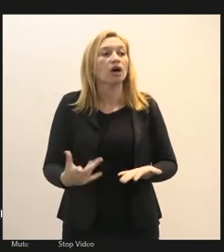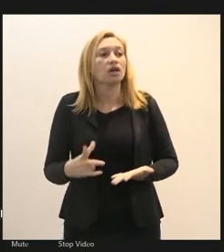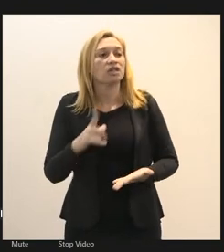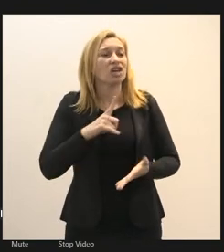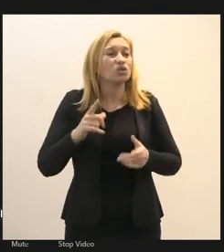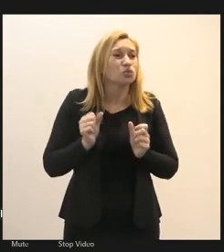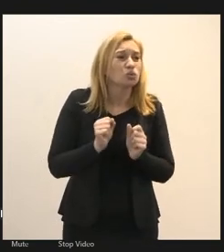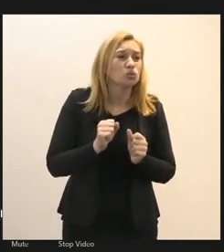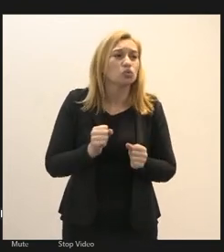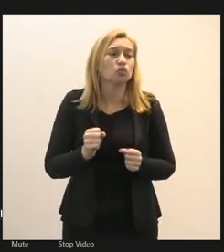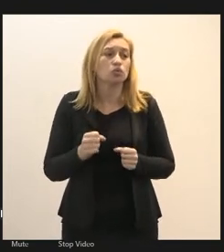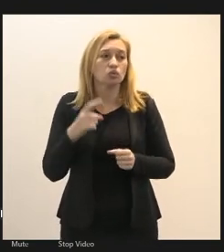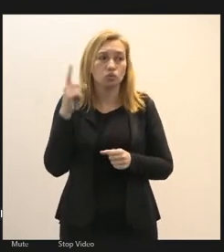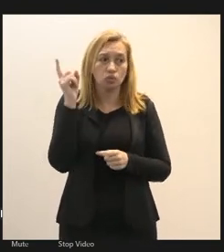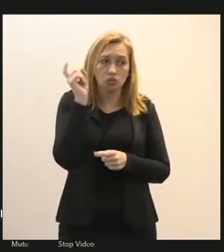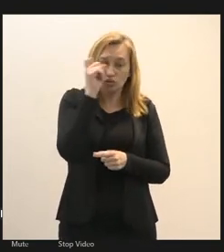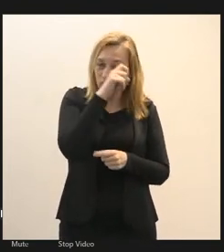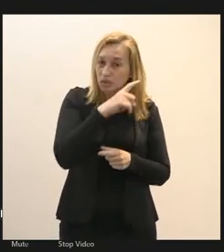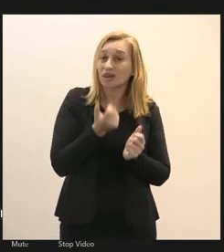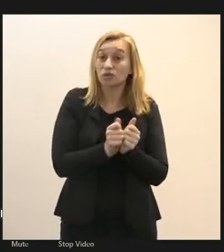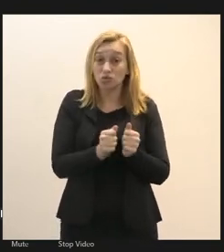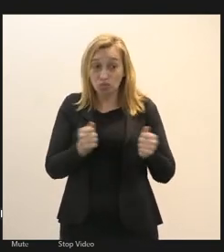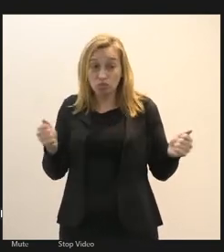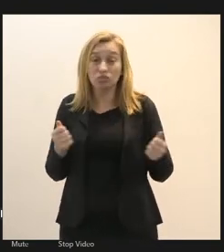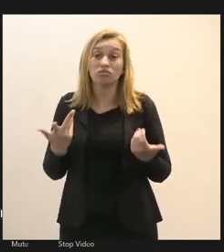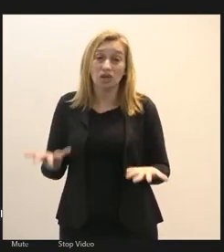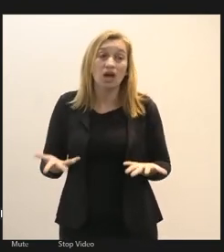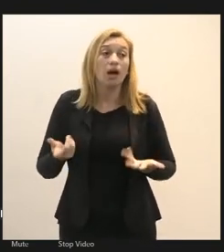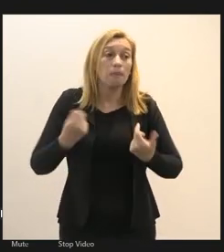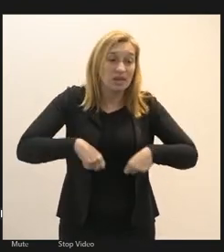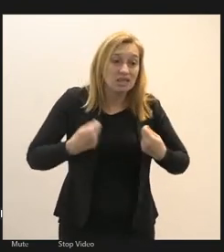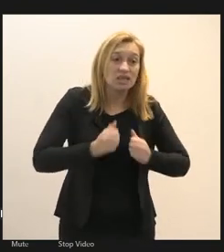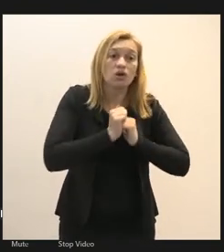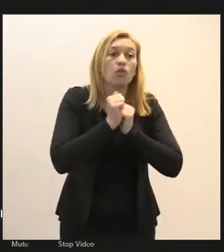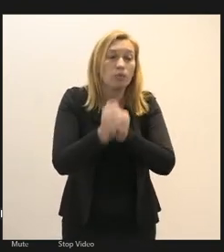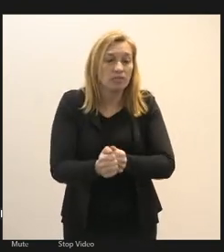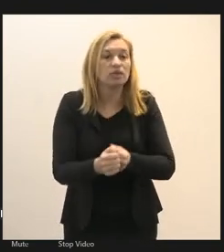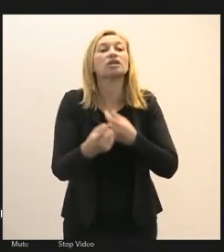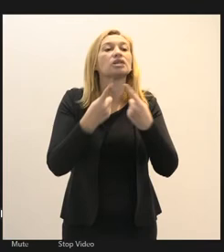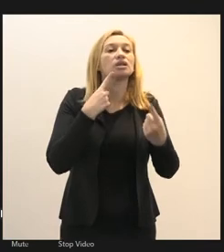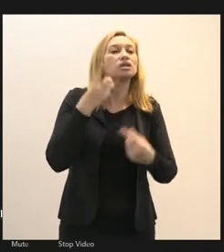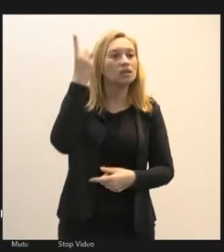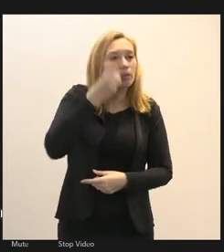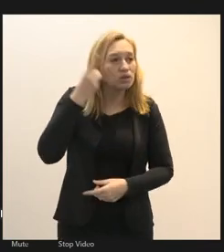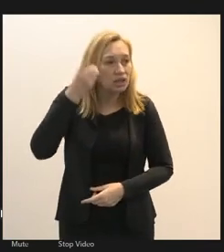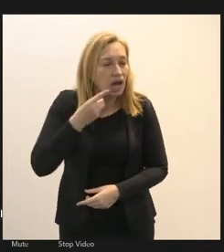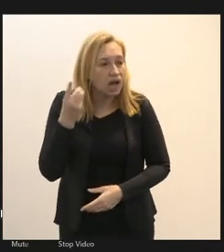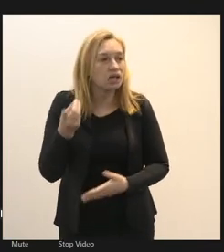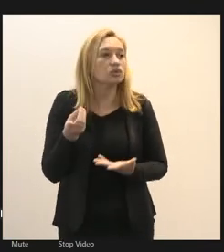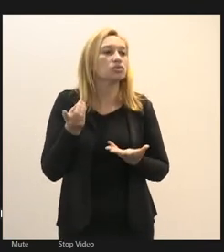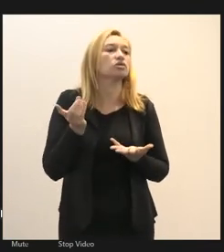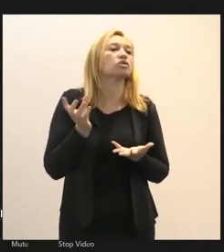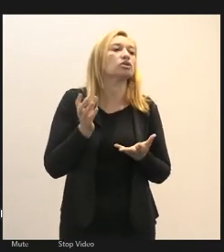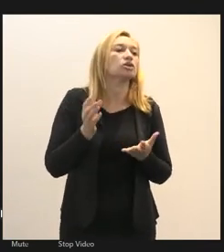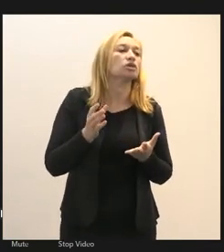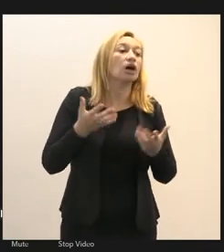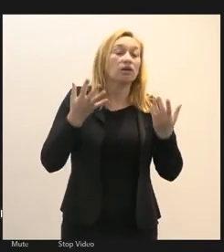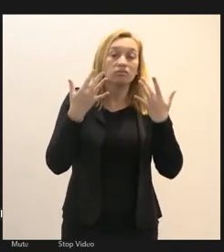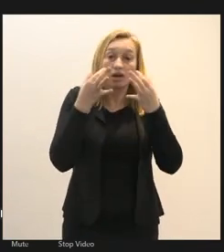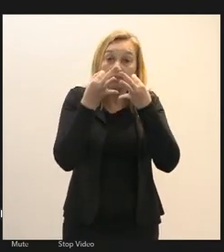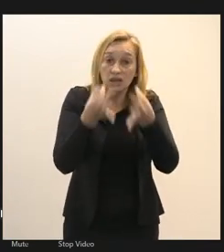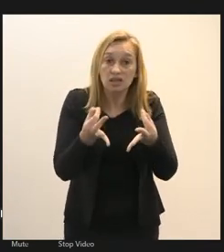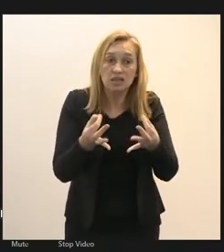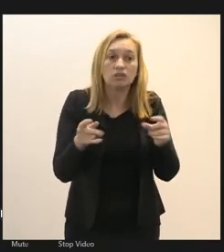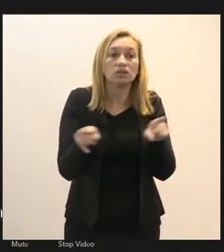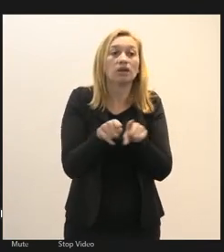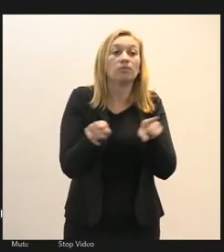enorme dificuldade então a gente precisa do acompanhamento de deputados e deputadas de centrais de atenção e